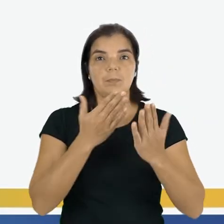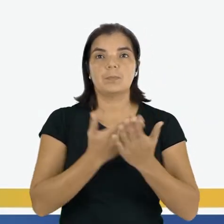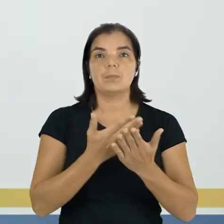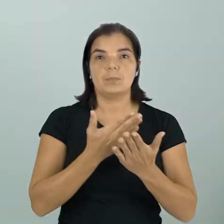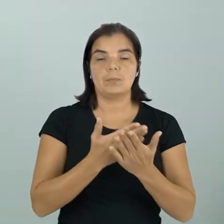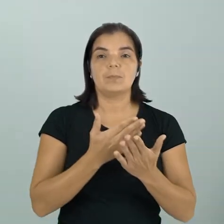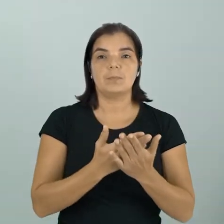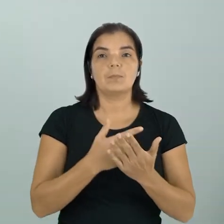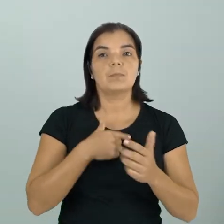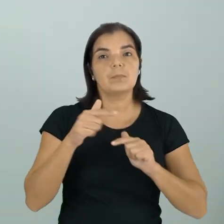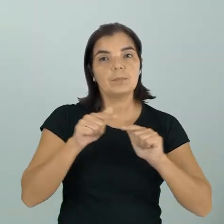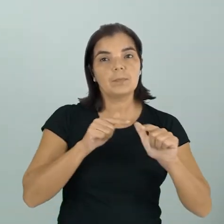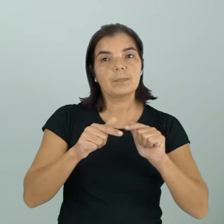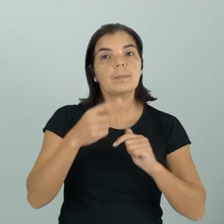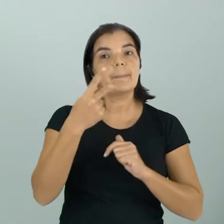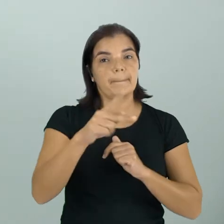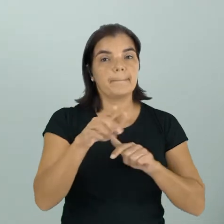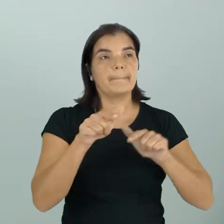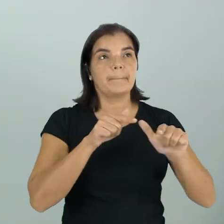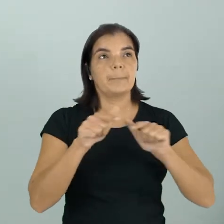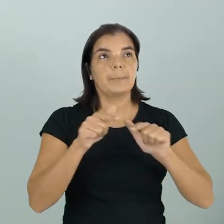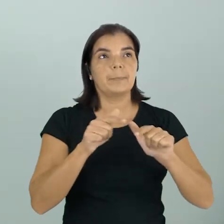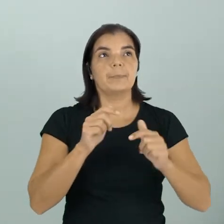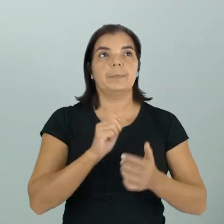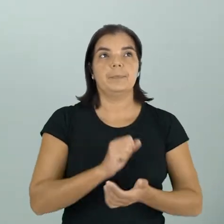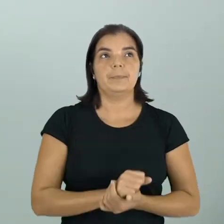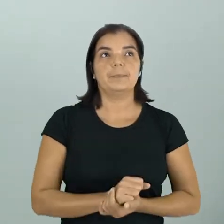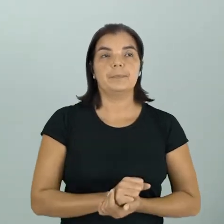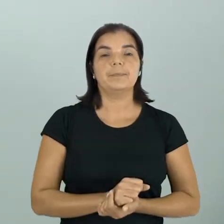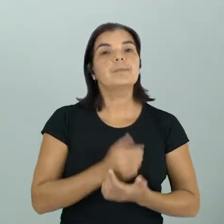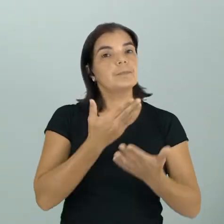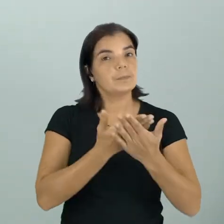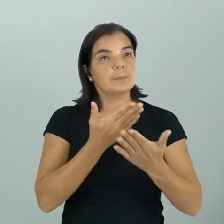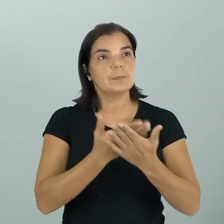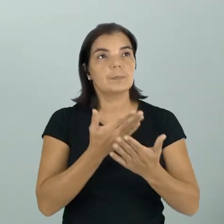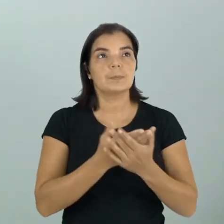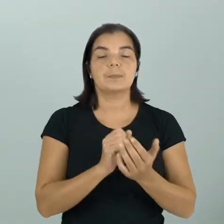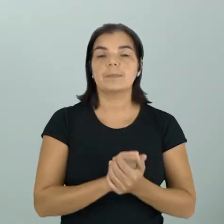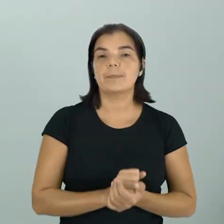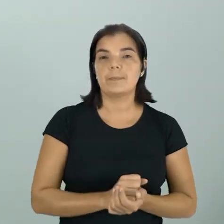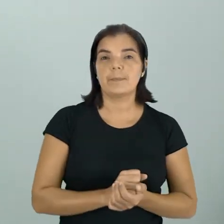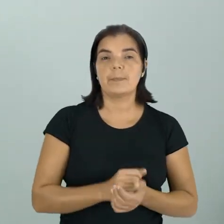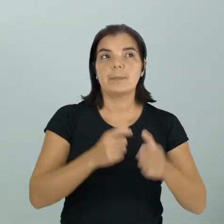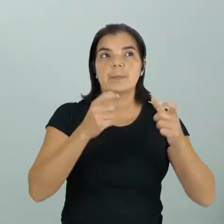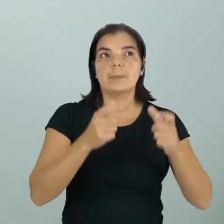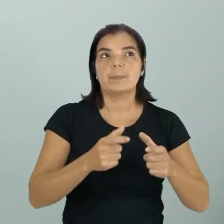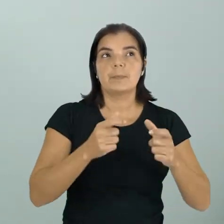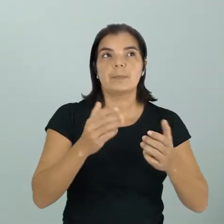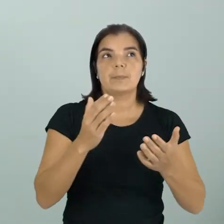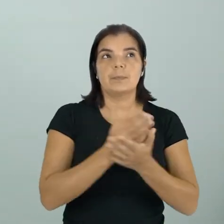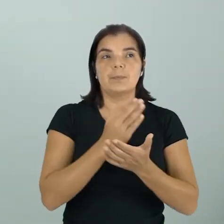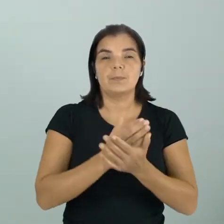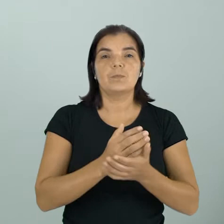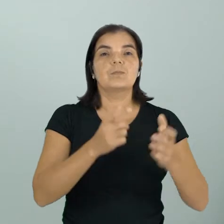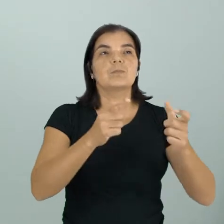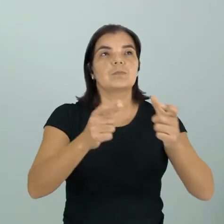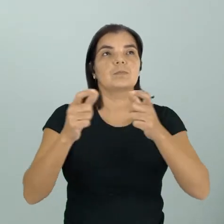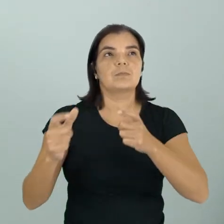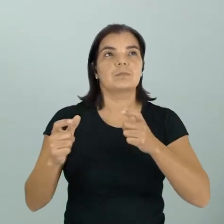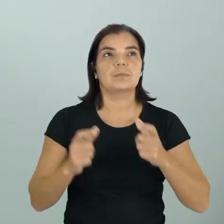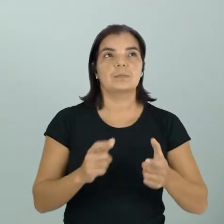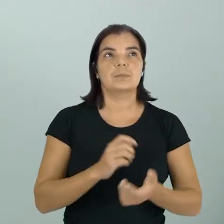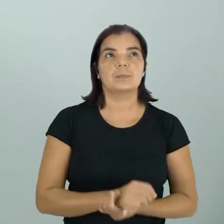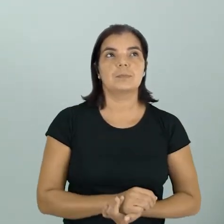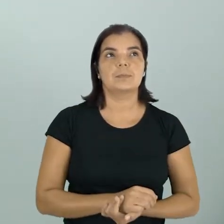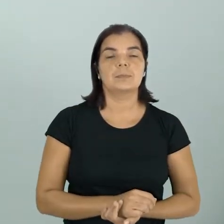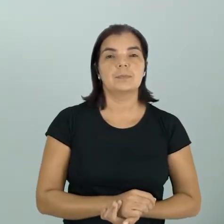escola, a escola onde eu trabalho e a sua escola onde você está, onde você estuda, está localizada em algum espaço, em algum lugar.